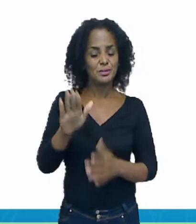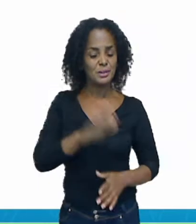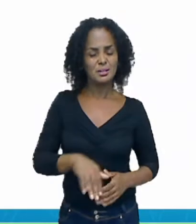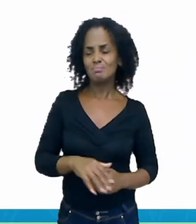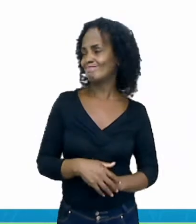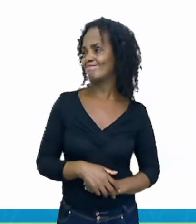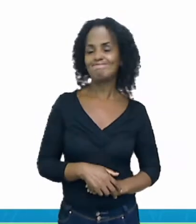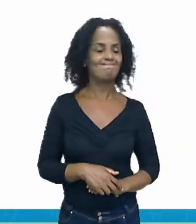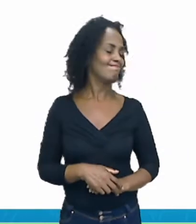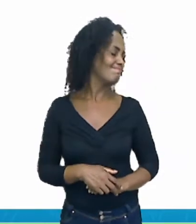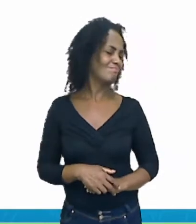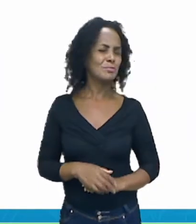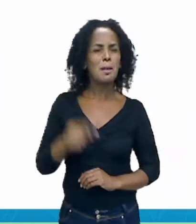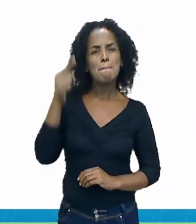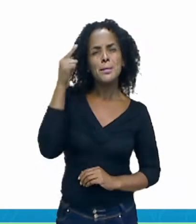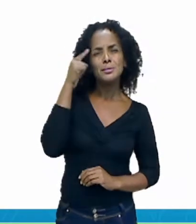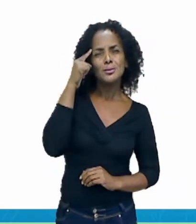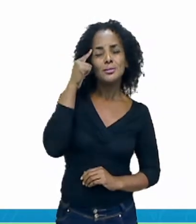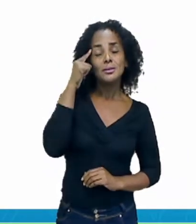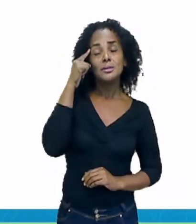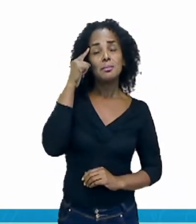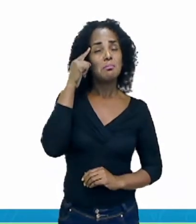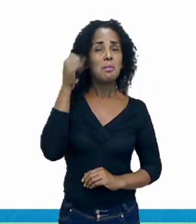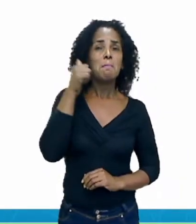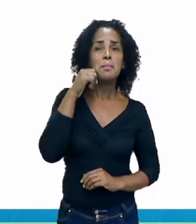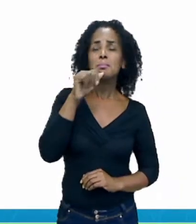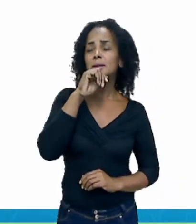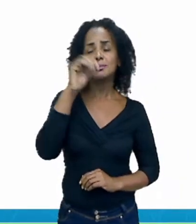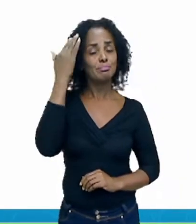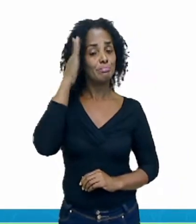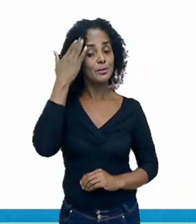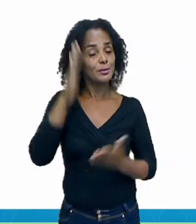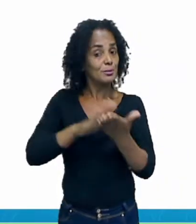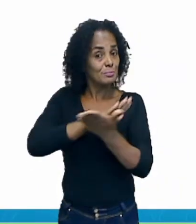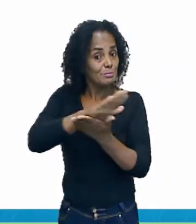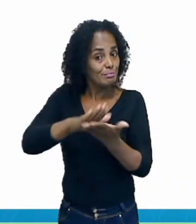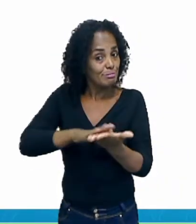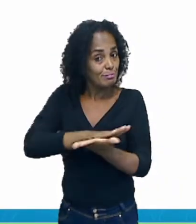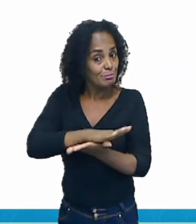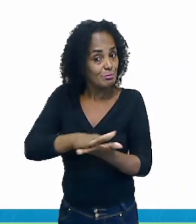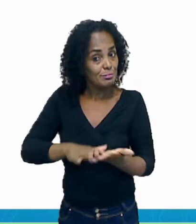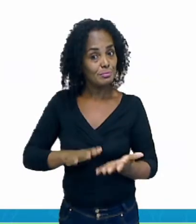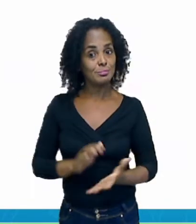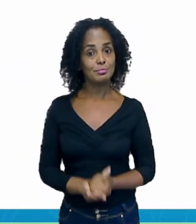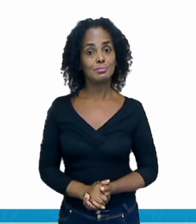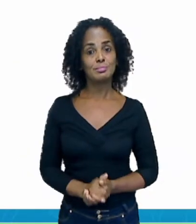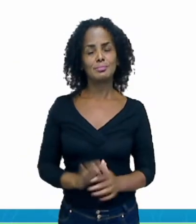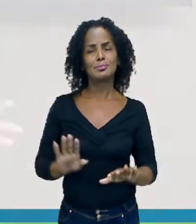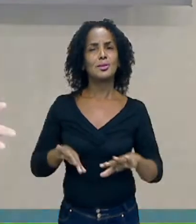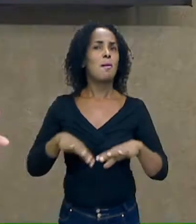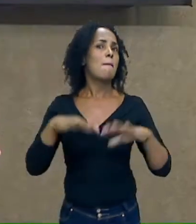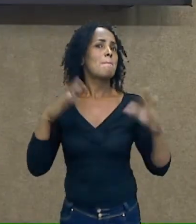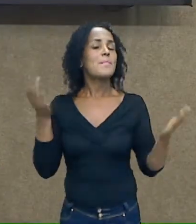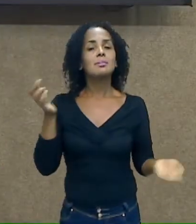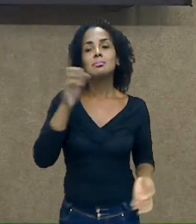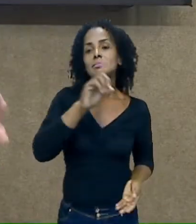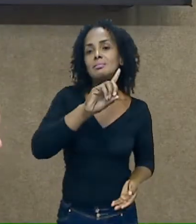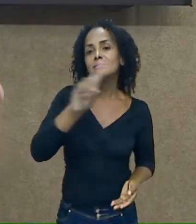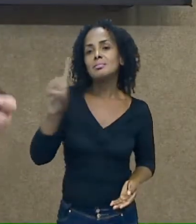pensou. Aff, mamãe não entendeu nada. Oh meu Deus!